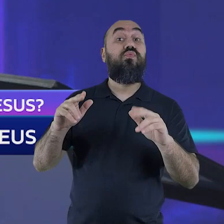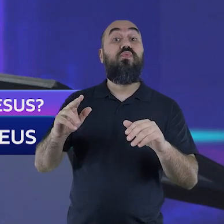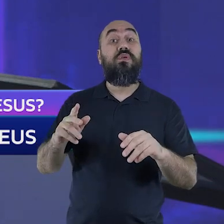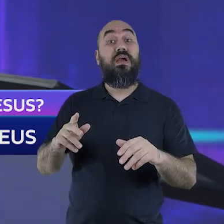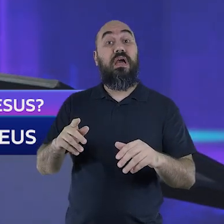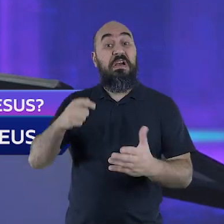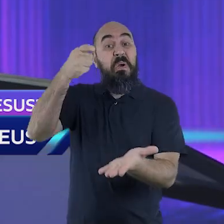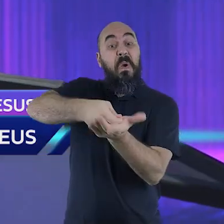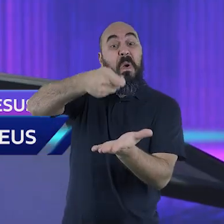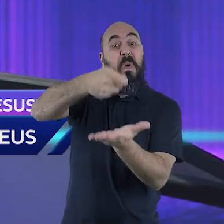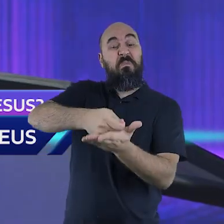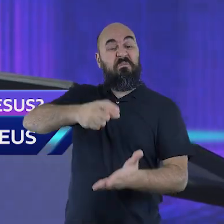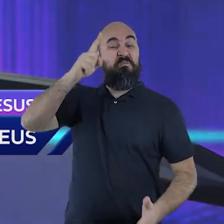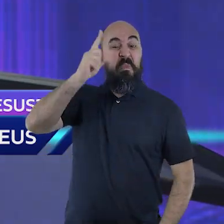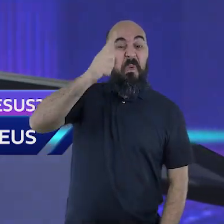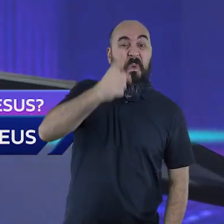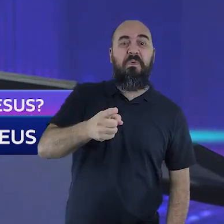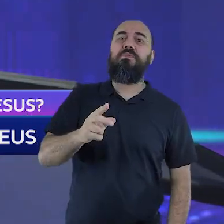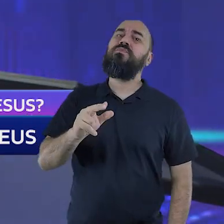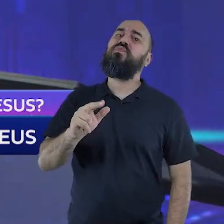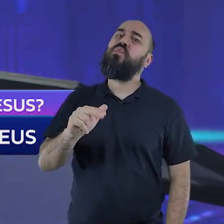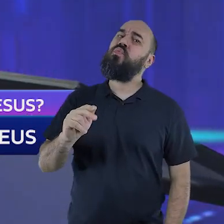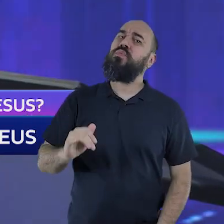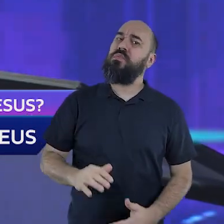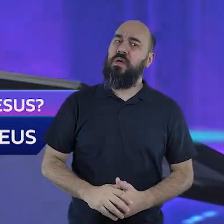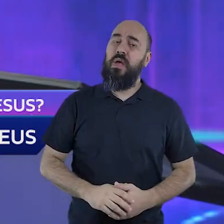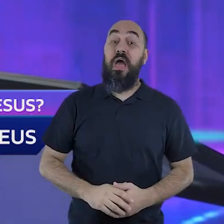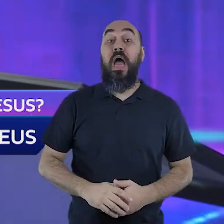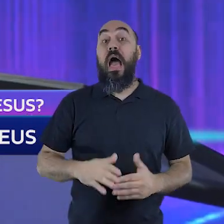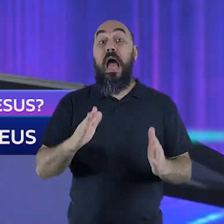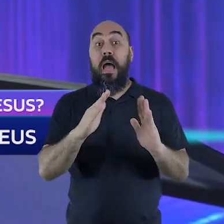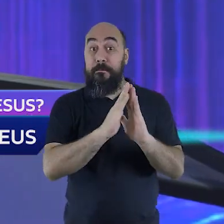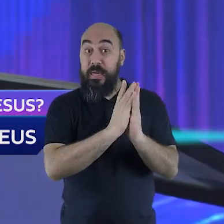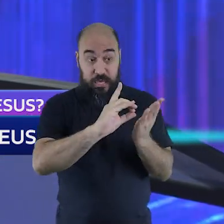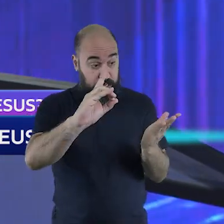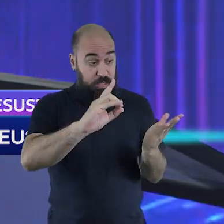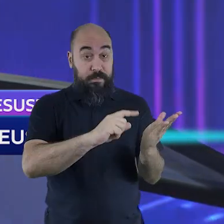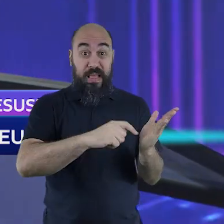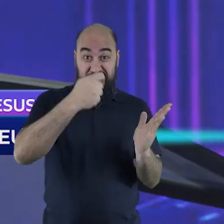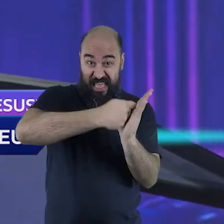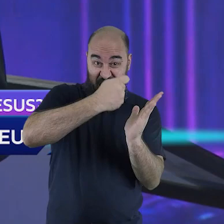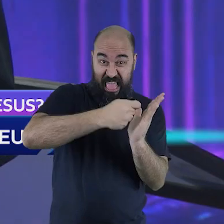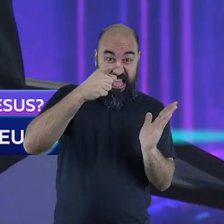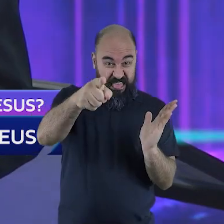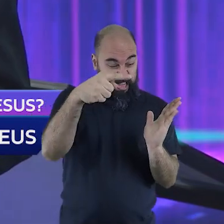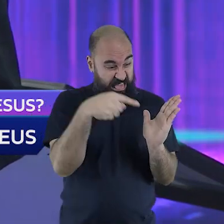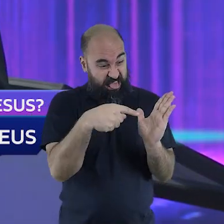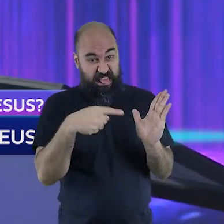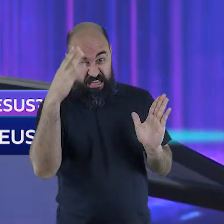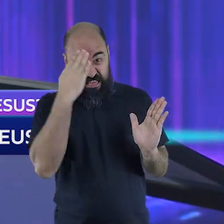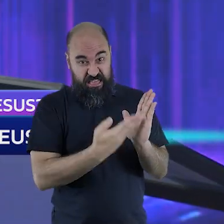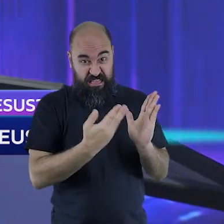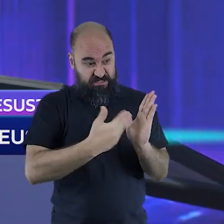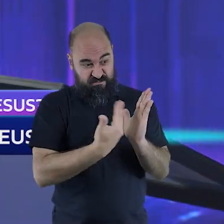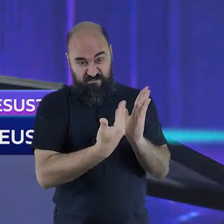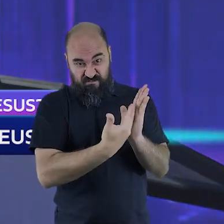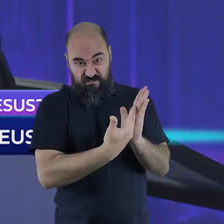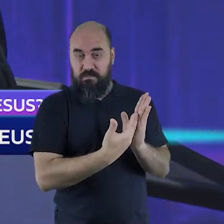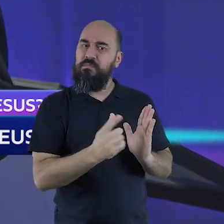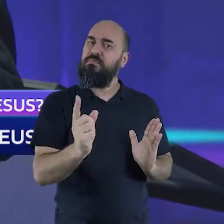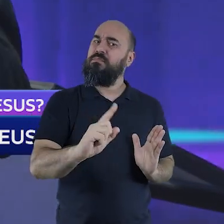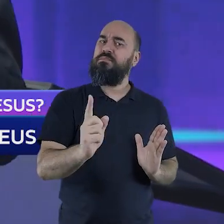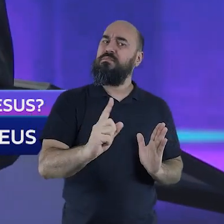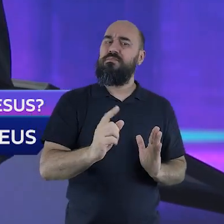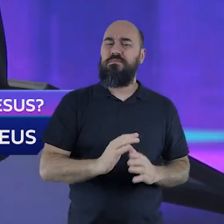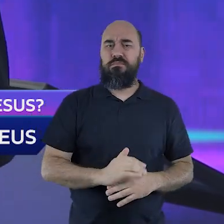nada, nem mesmo para conhecer a sua revelação. Agora deixa eu fazer uma pergunta. Alguém já